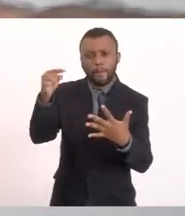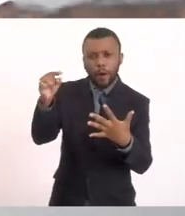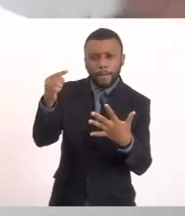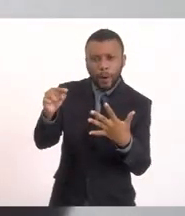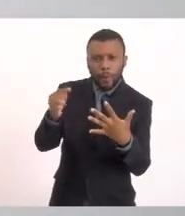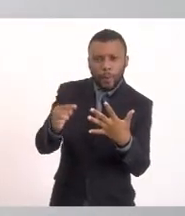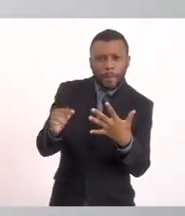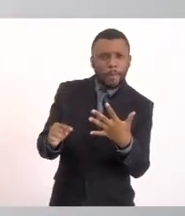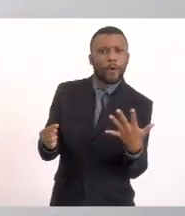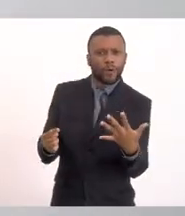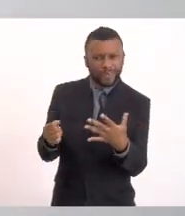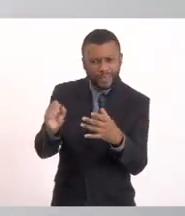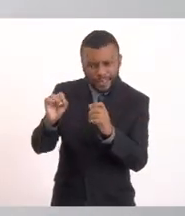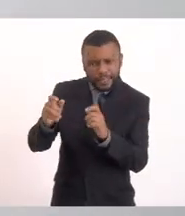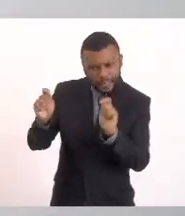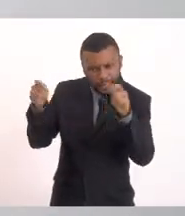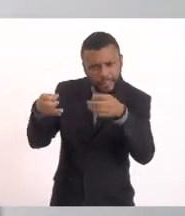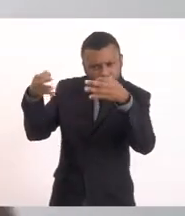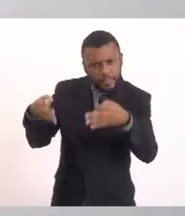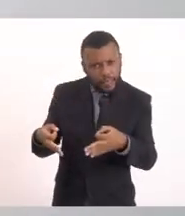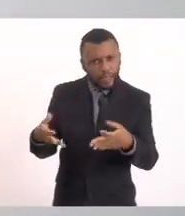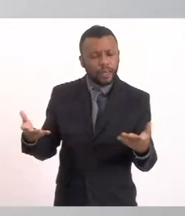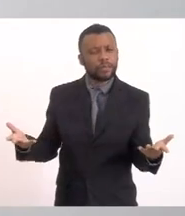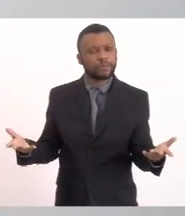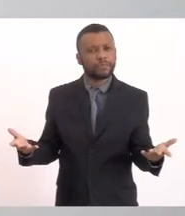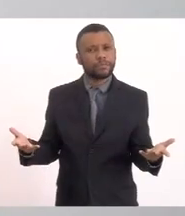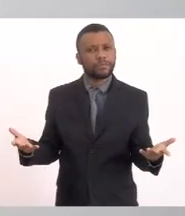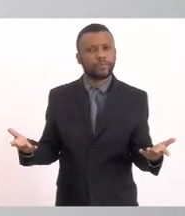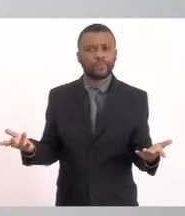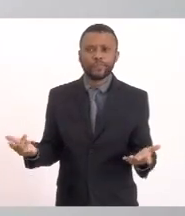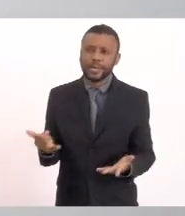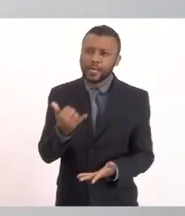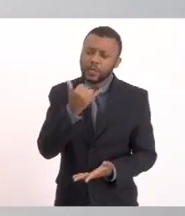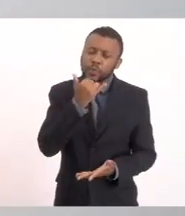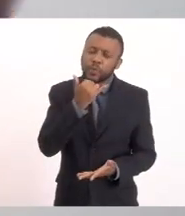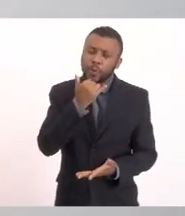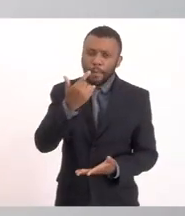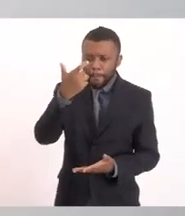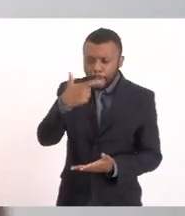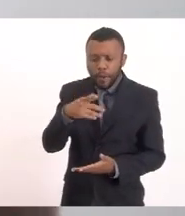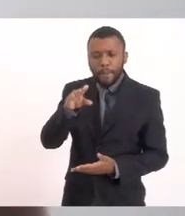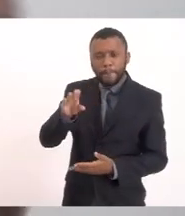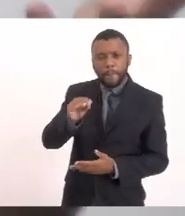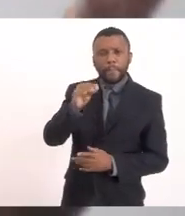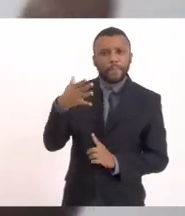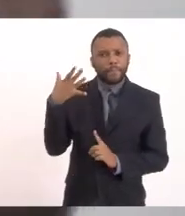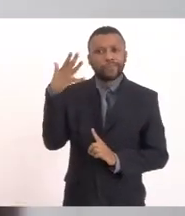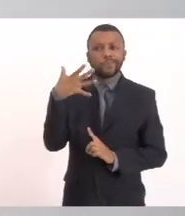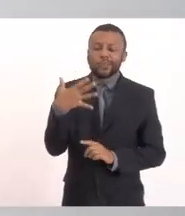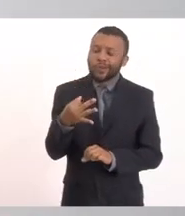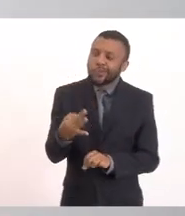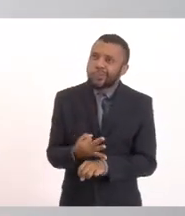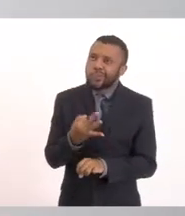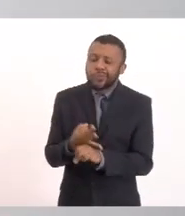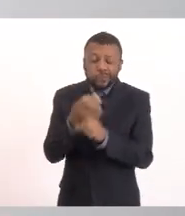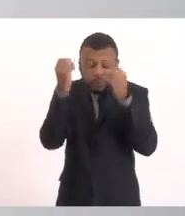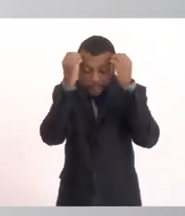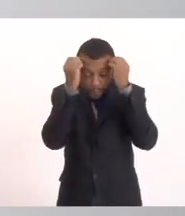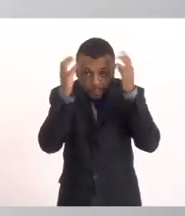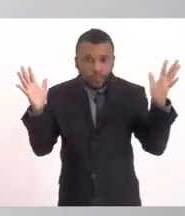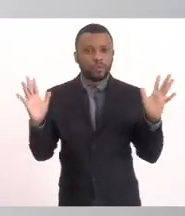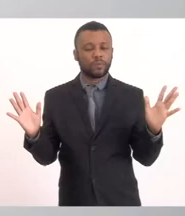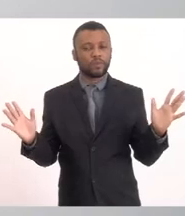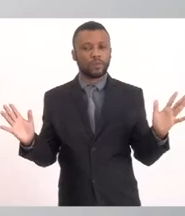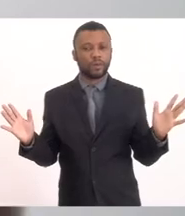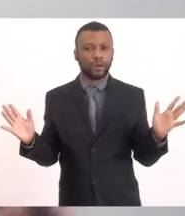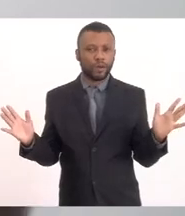O mangue Se está certo Então eu acho que tem Desculpe Desculpe o meu pronunciamento Que eu estou de saco cheio disso